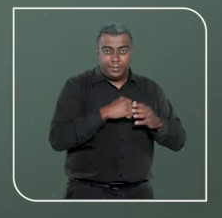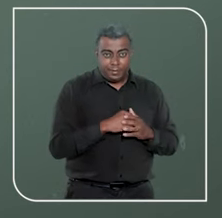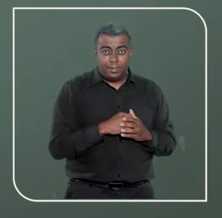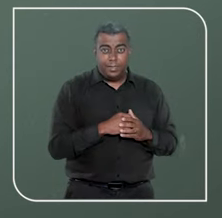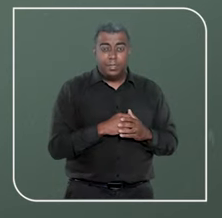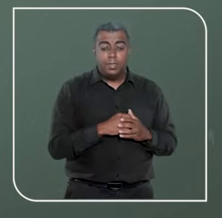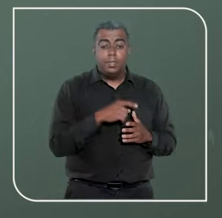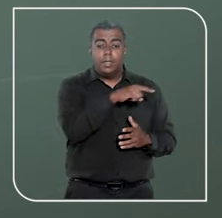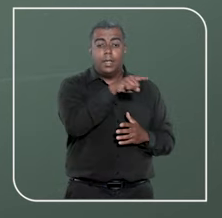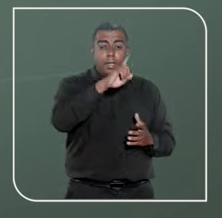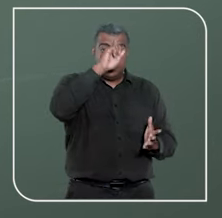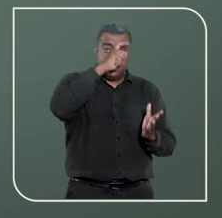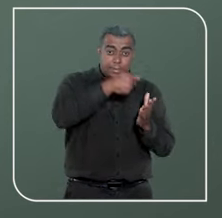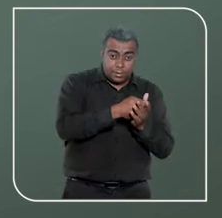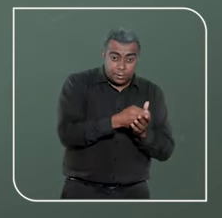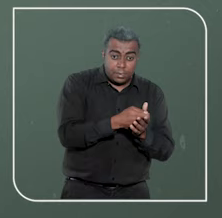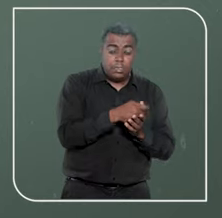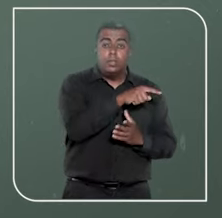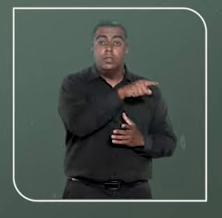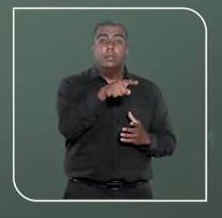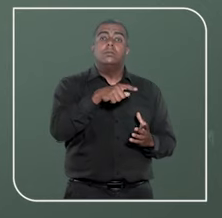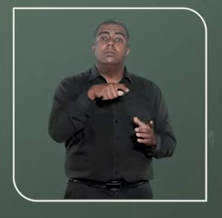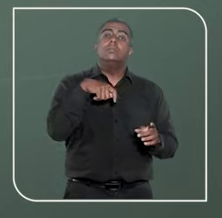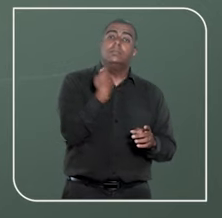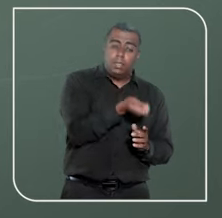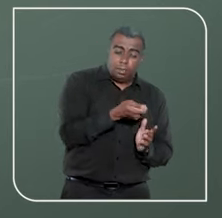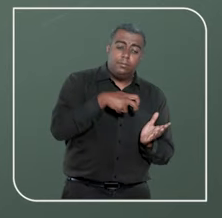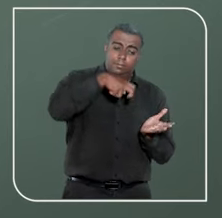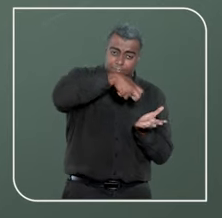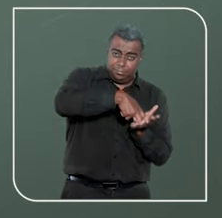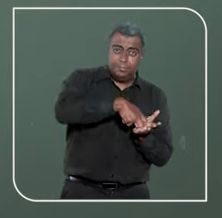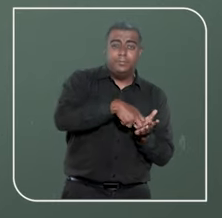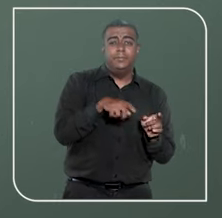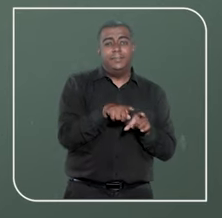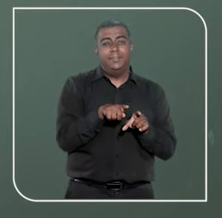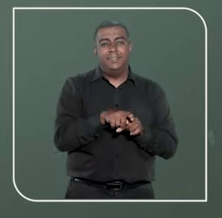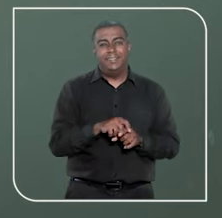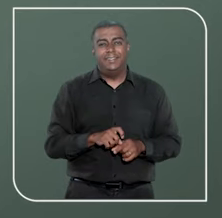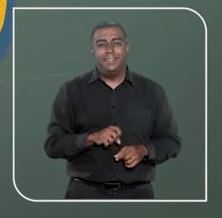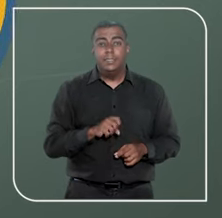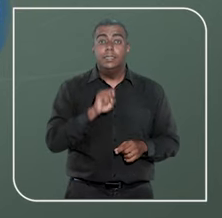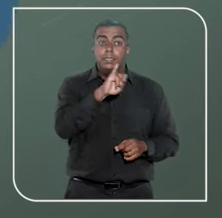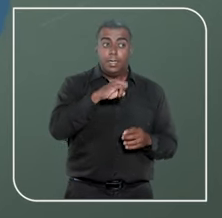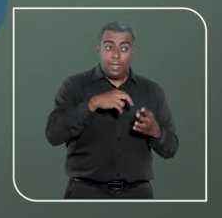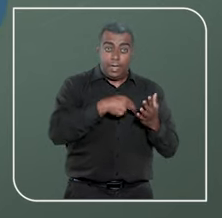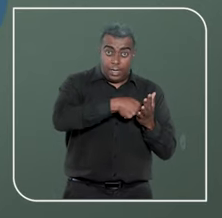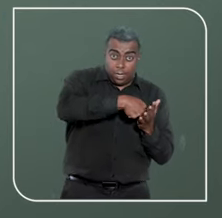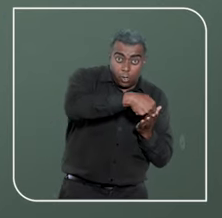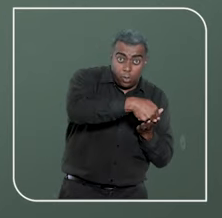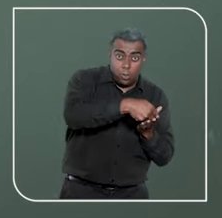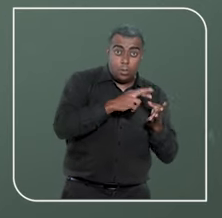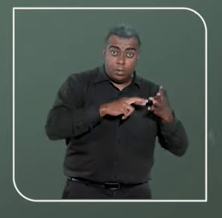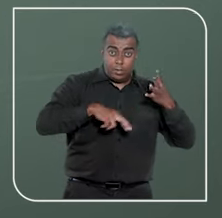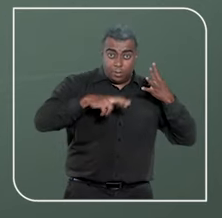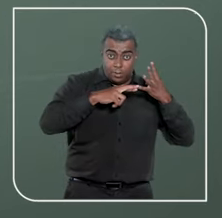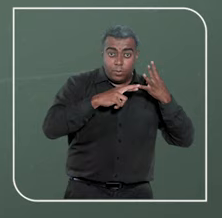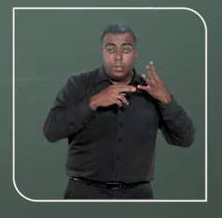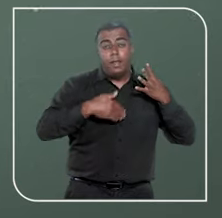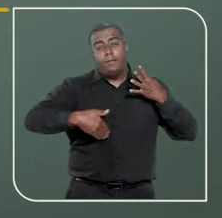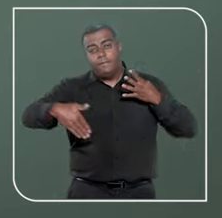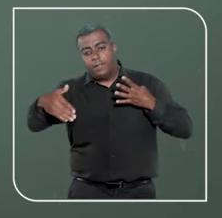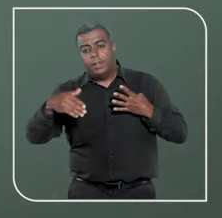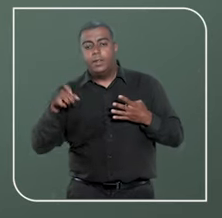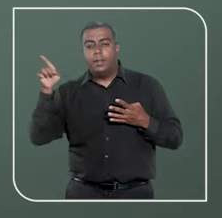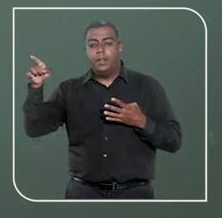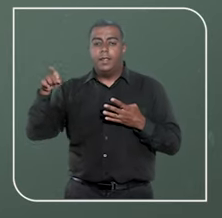sessões judiciárias. As decisões proferidas por eles também se chamam sentença. Se houver recurso, o processo